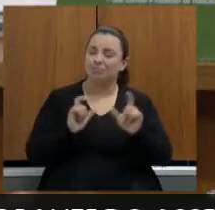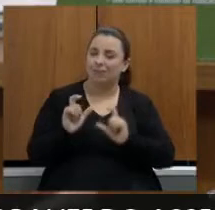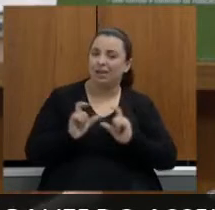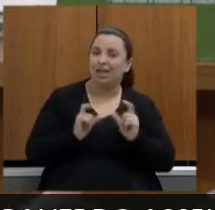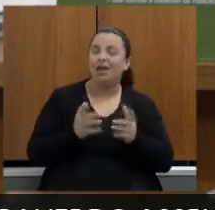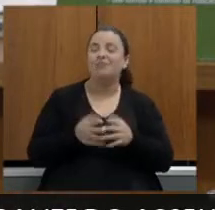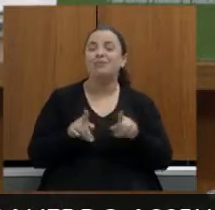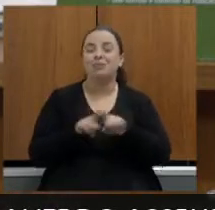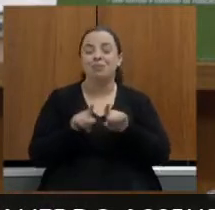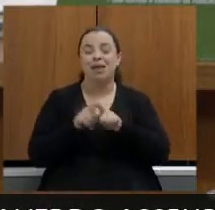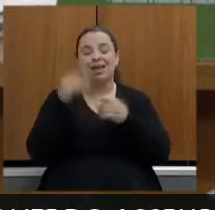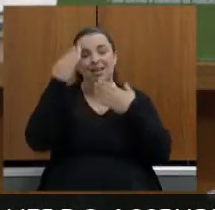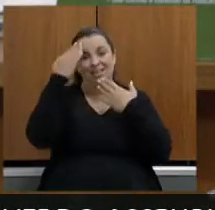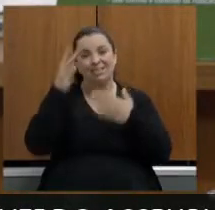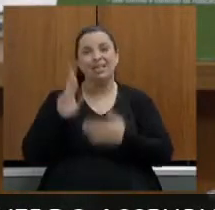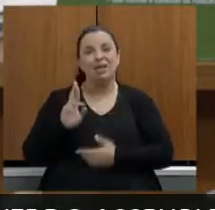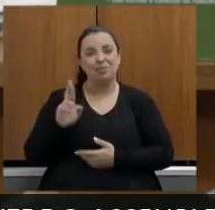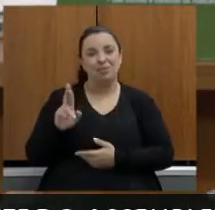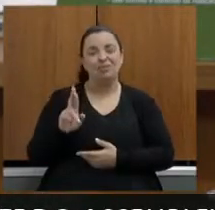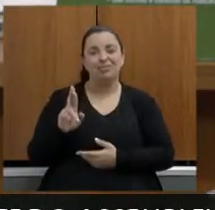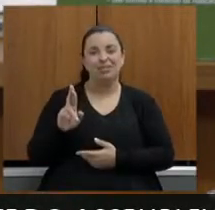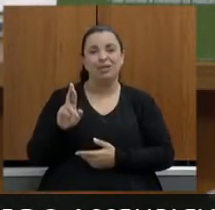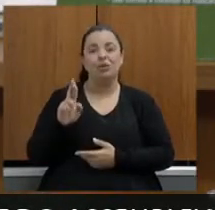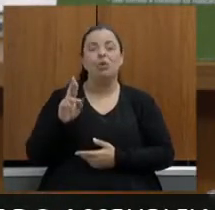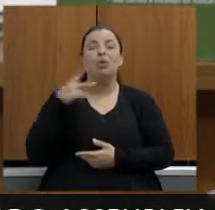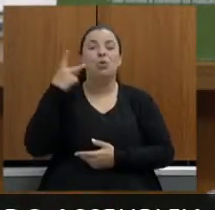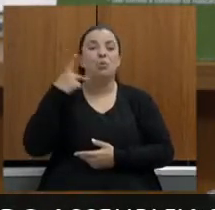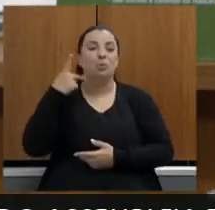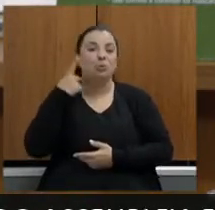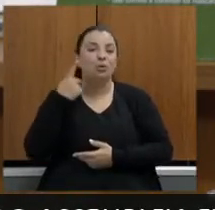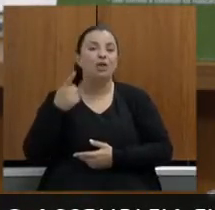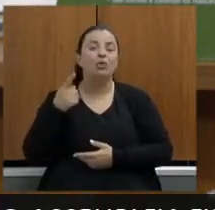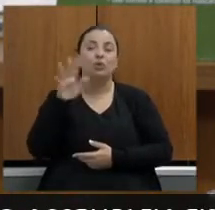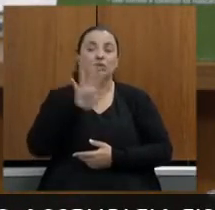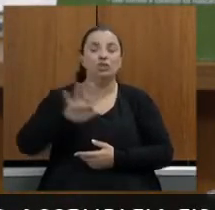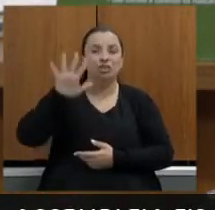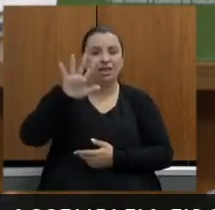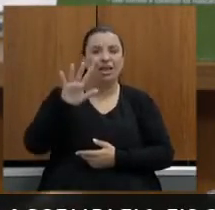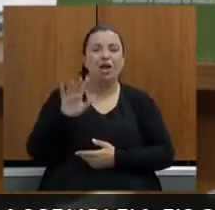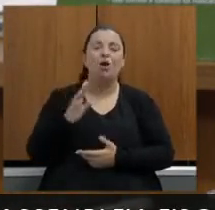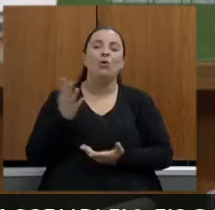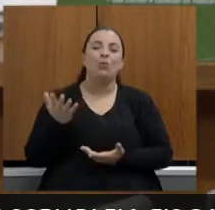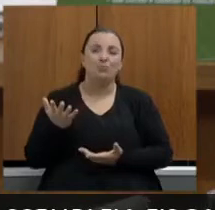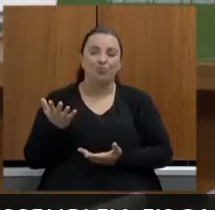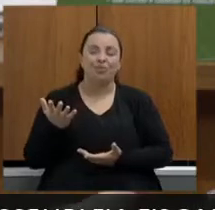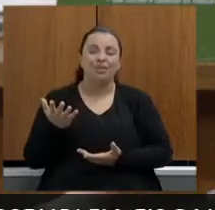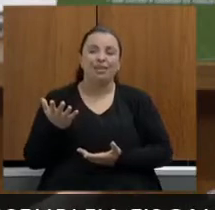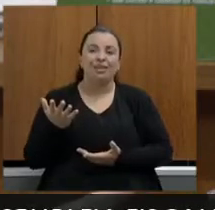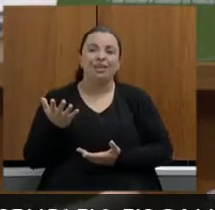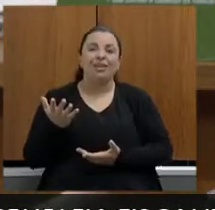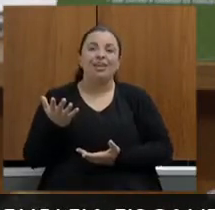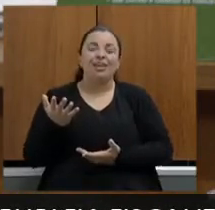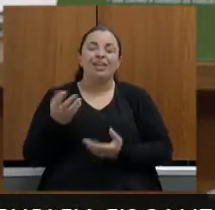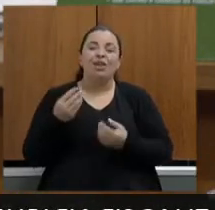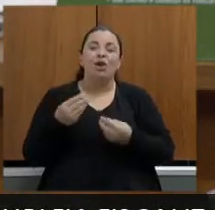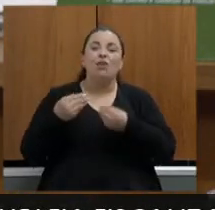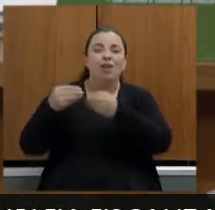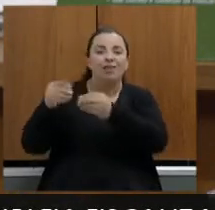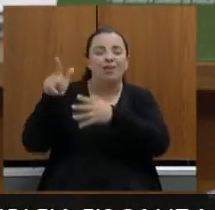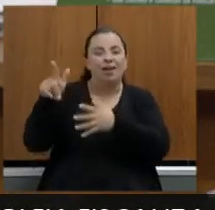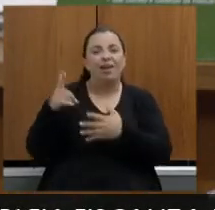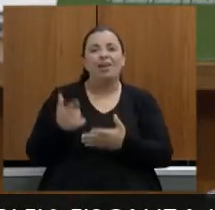que não pôde estar presente hoje mas registrando também nosso agradecimento e vou levar ele transmitir a ele a mensagem